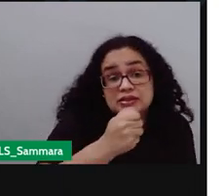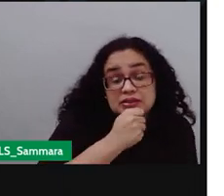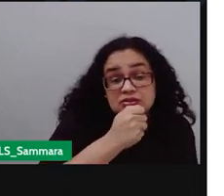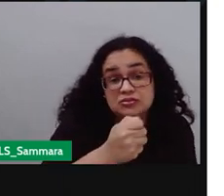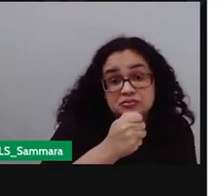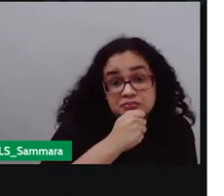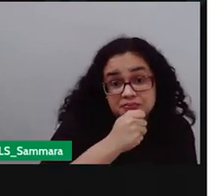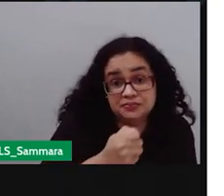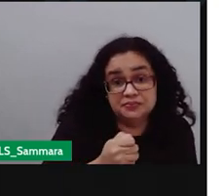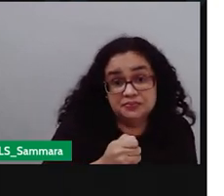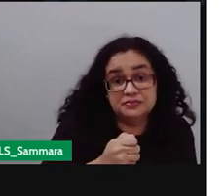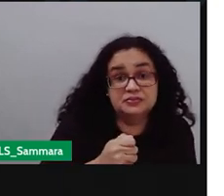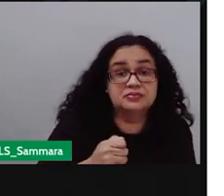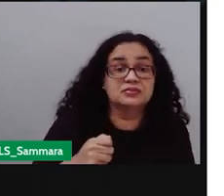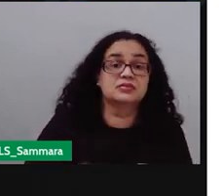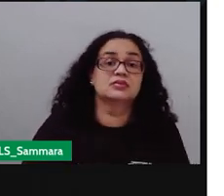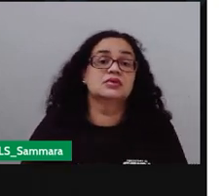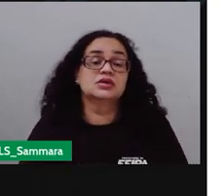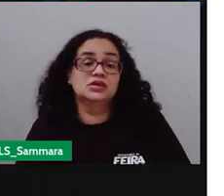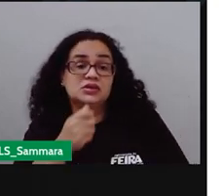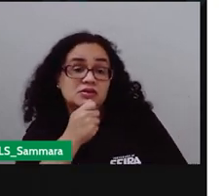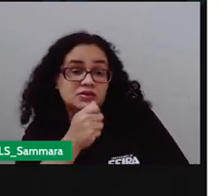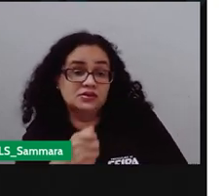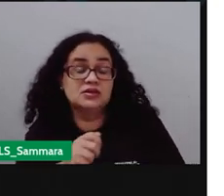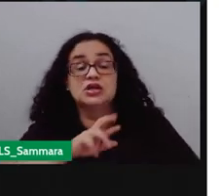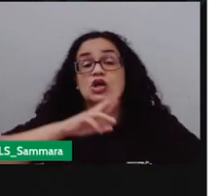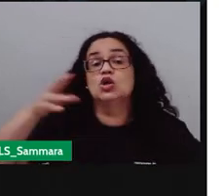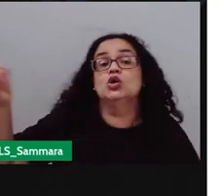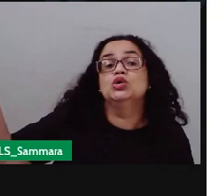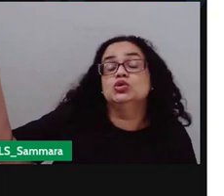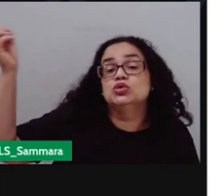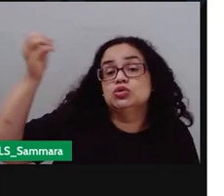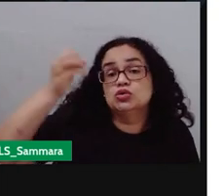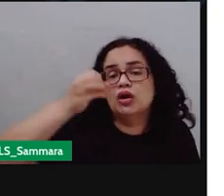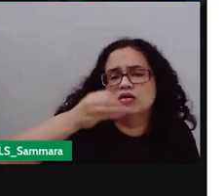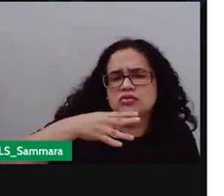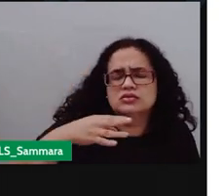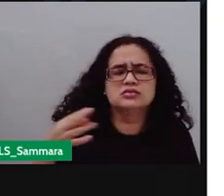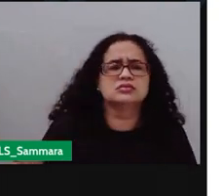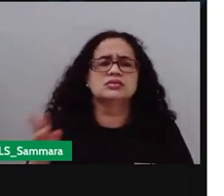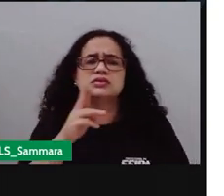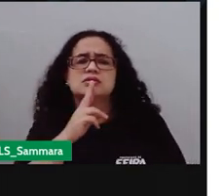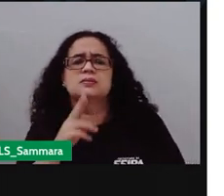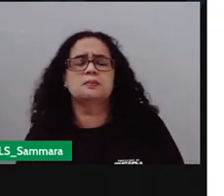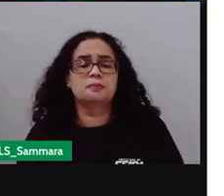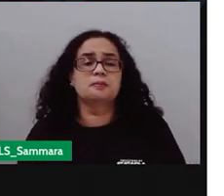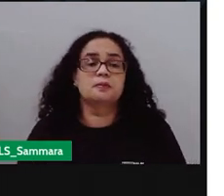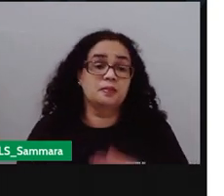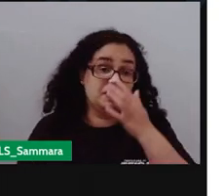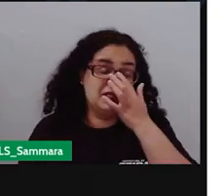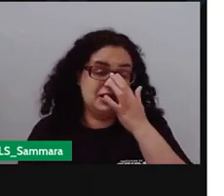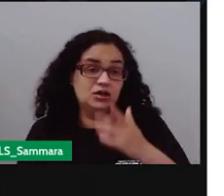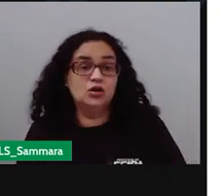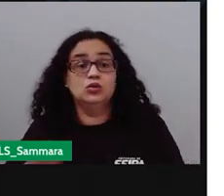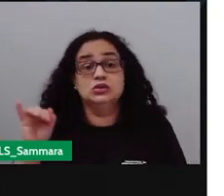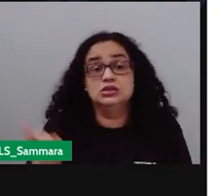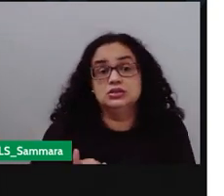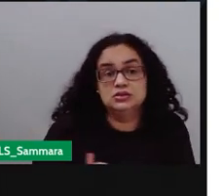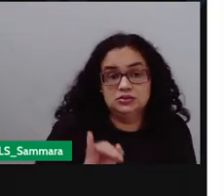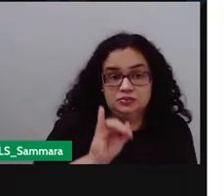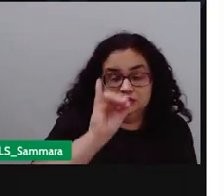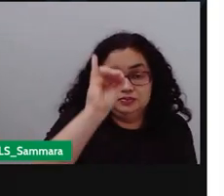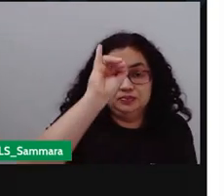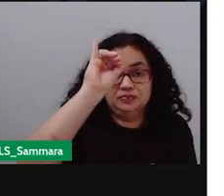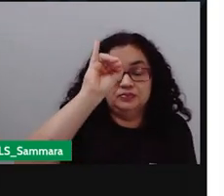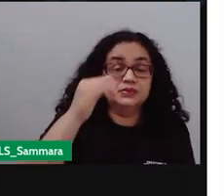fornecer o quê? Informações novas e relevantes. Uma coisa relevante, gente, é uma coisa importante.